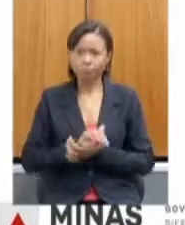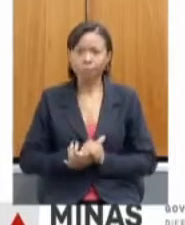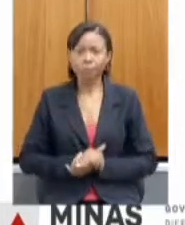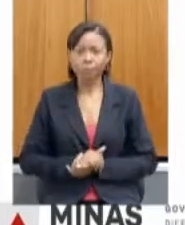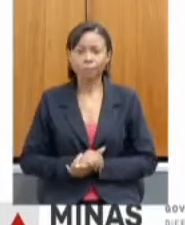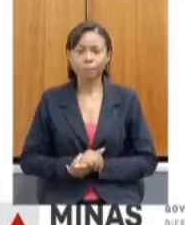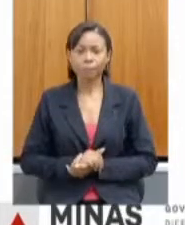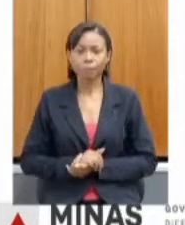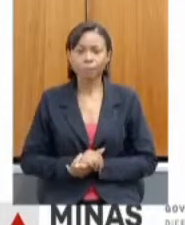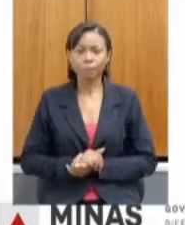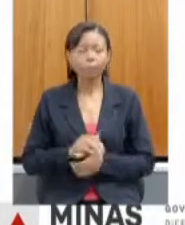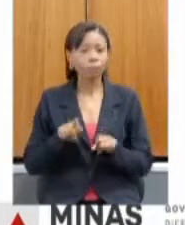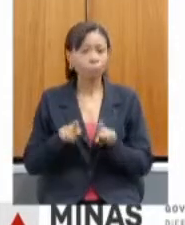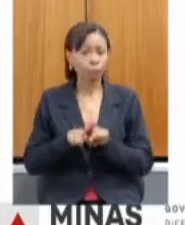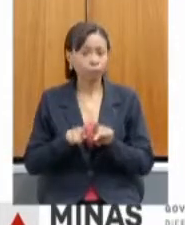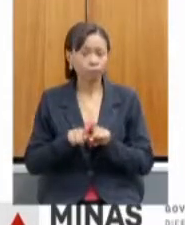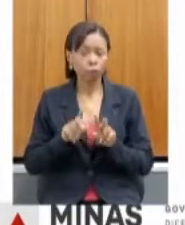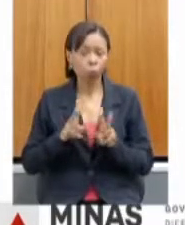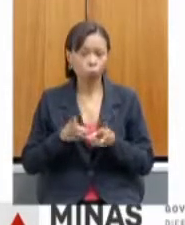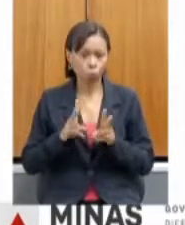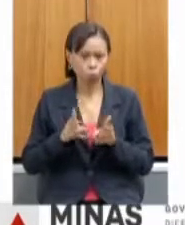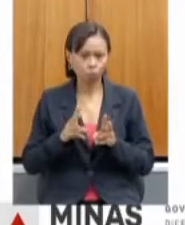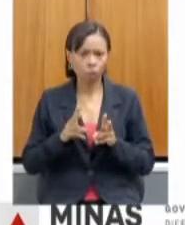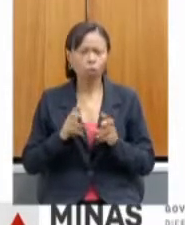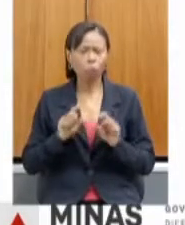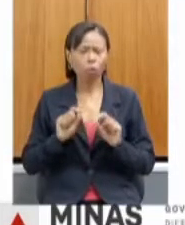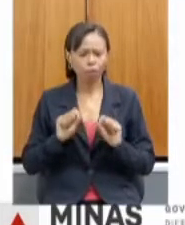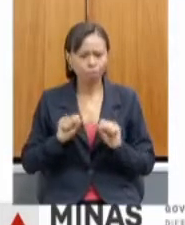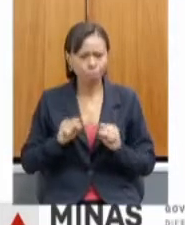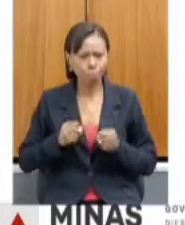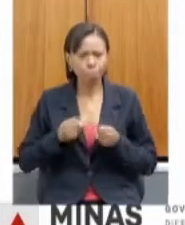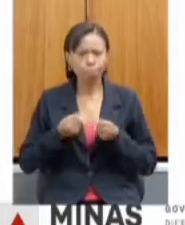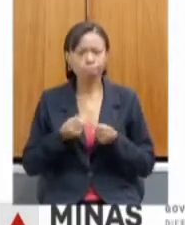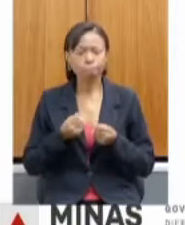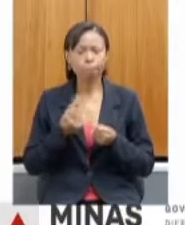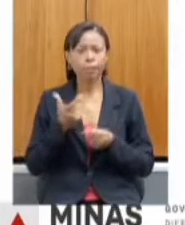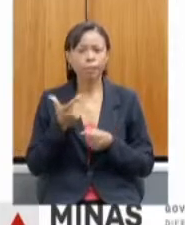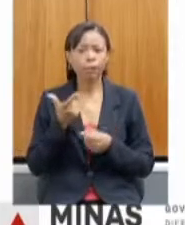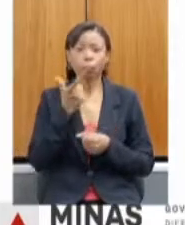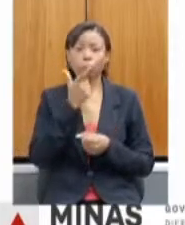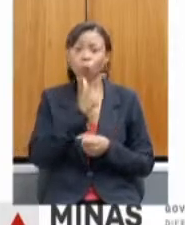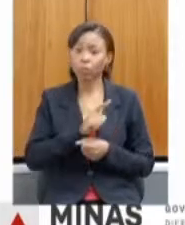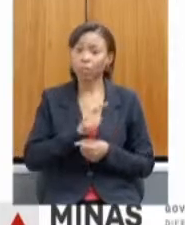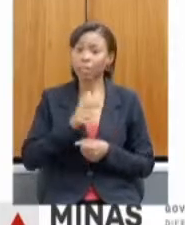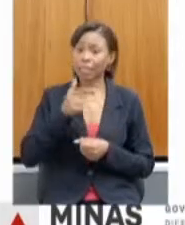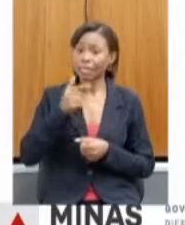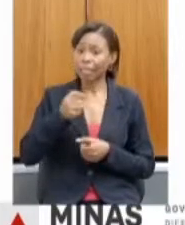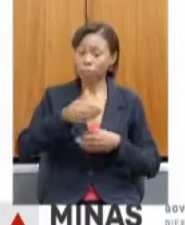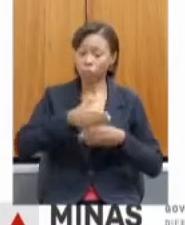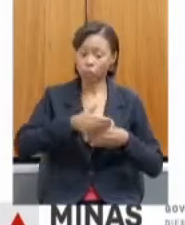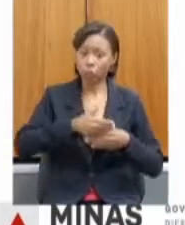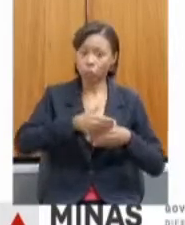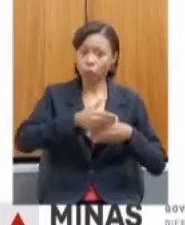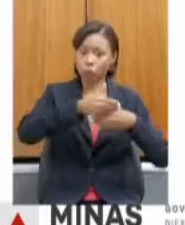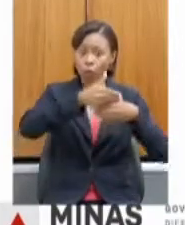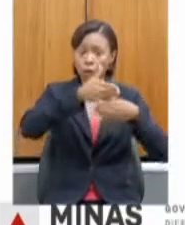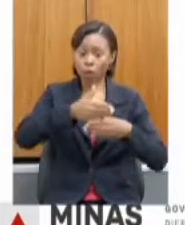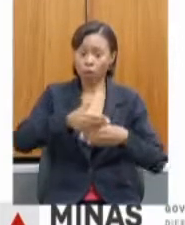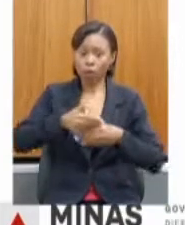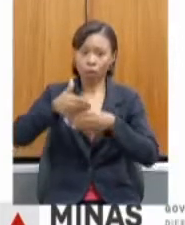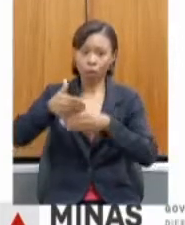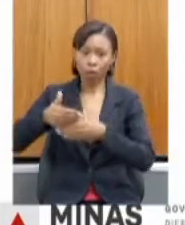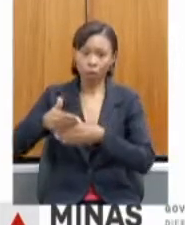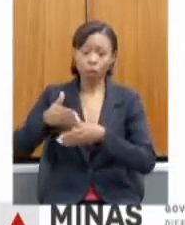Continuamos aqui no empenho para conseguir a construção de sete barragens do Rio Fanado, que é, inclusive, uma